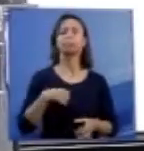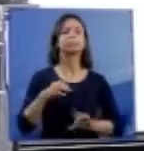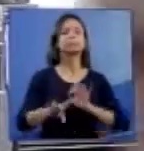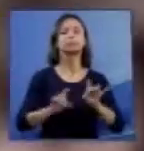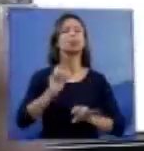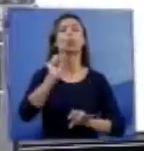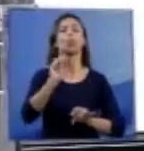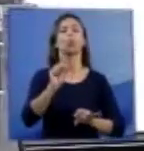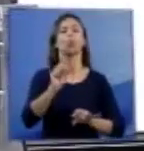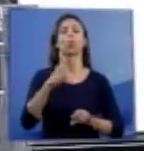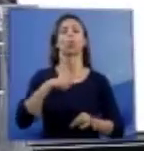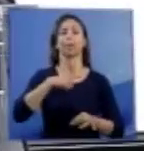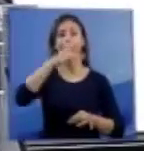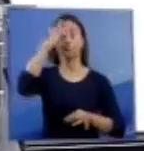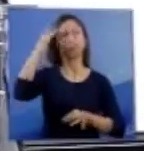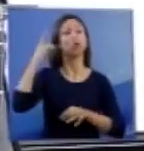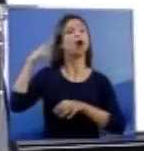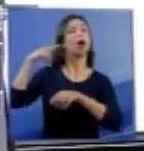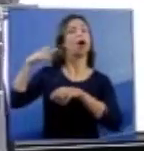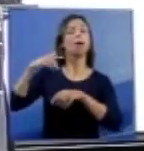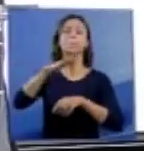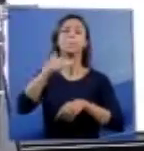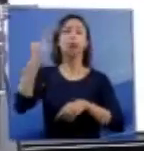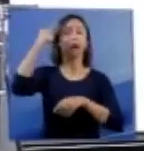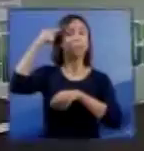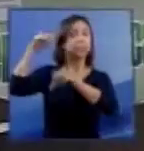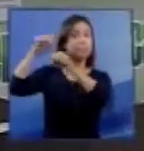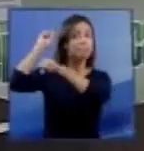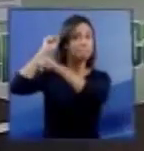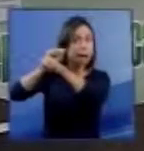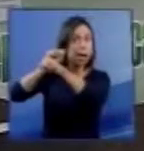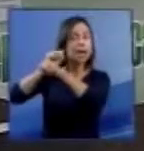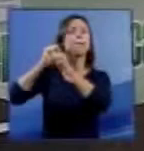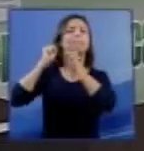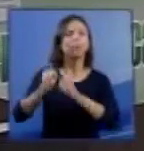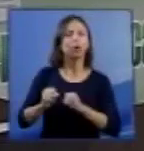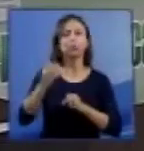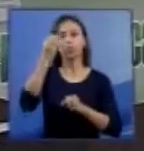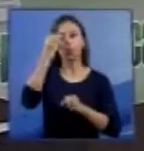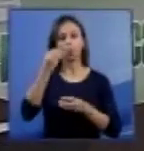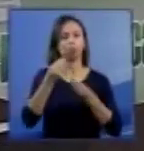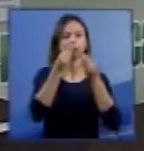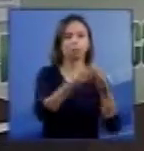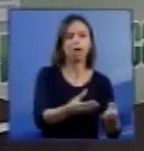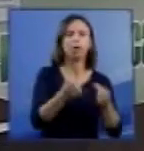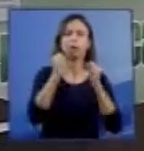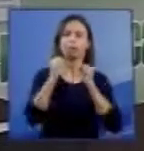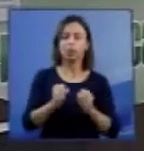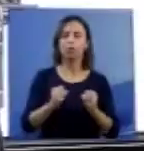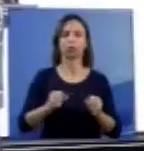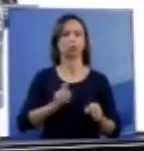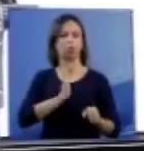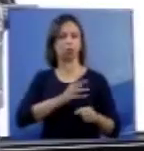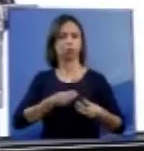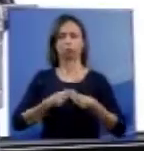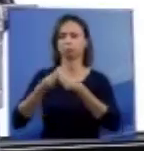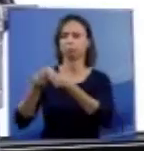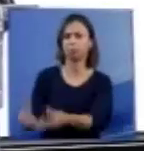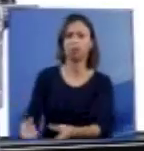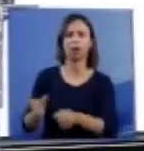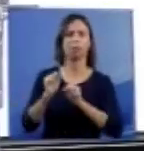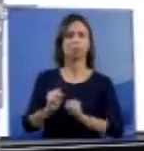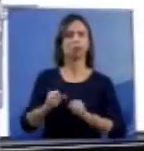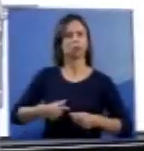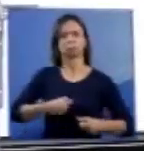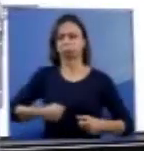doação de órgãos anencefálicos que vamos passar ao seletivo dos senhores ministros para integrar aí um memorial. Então, é feita a distinção